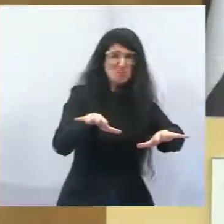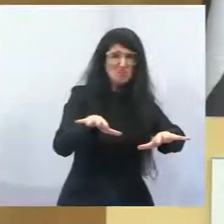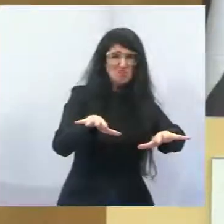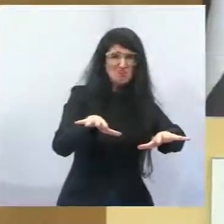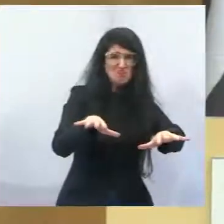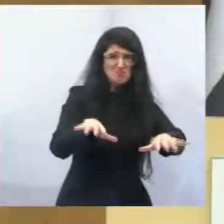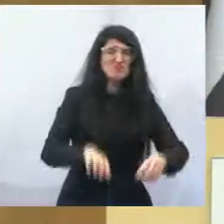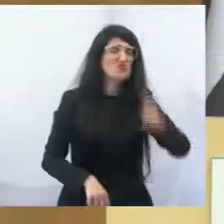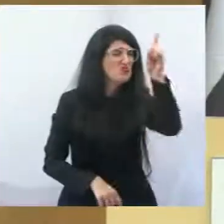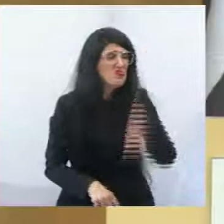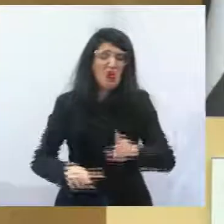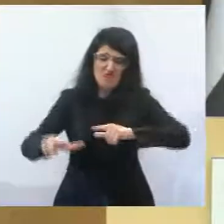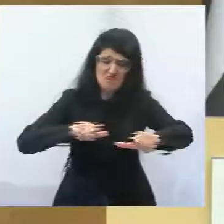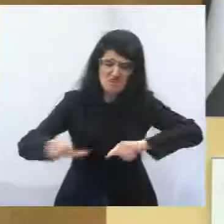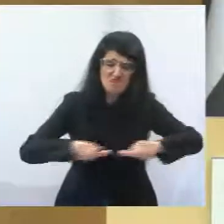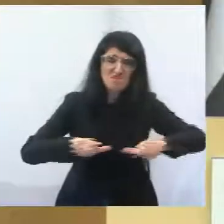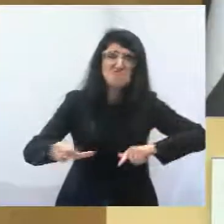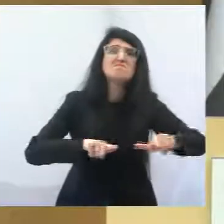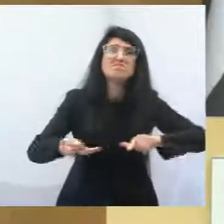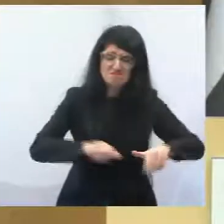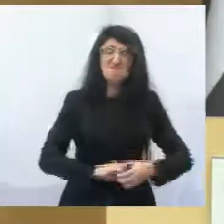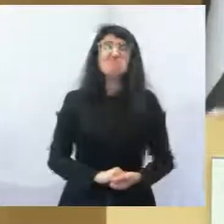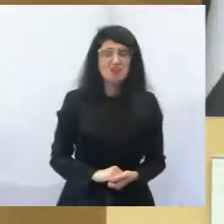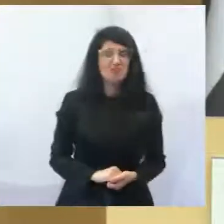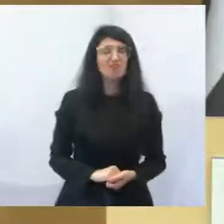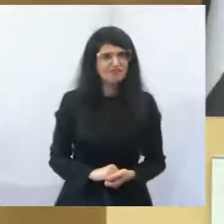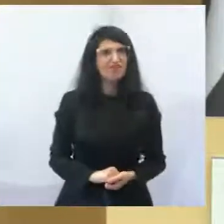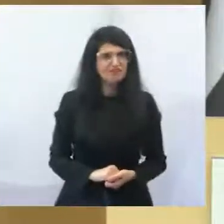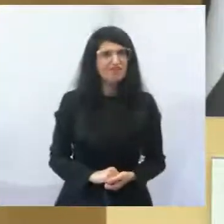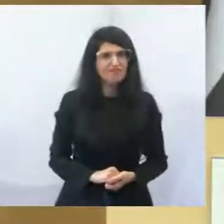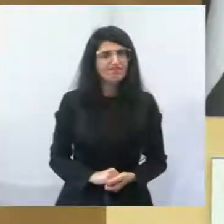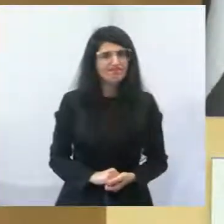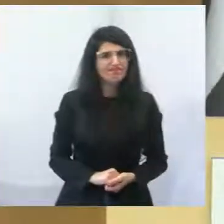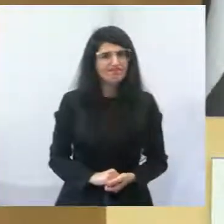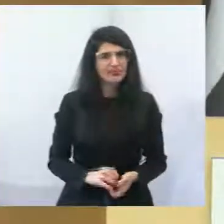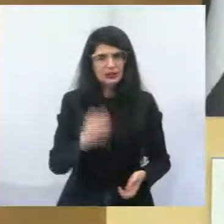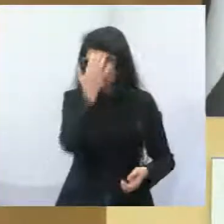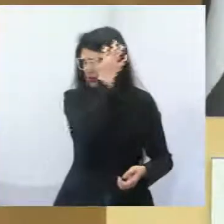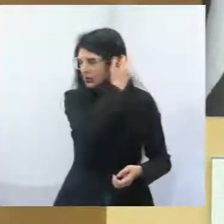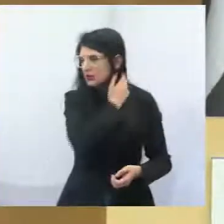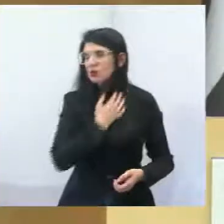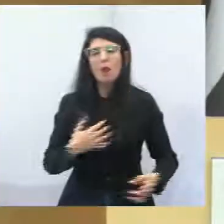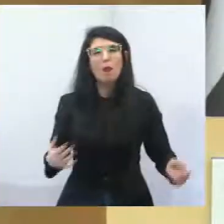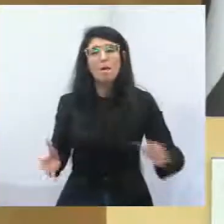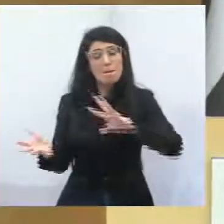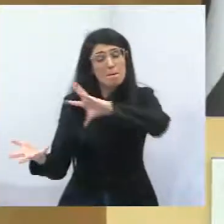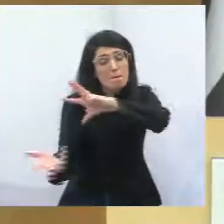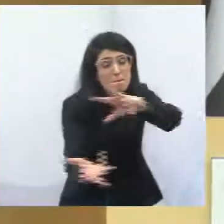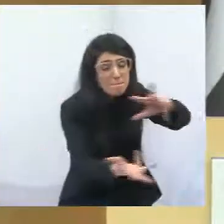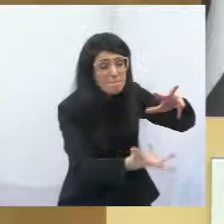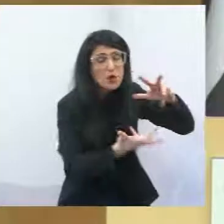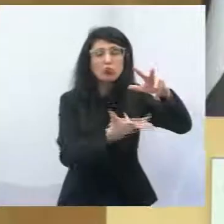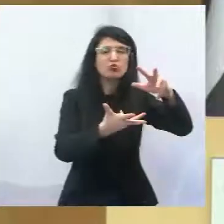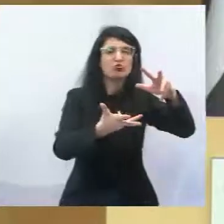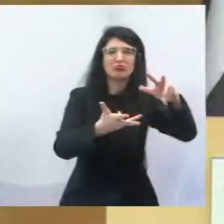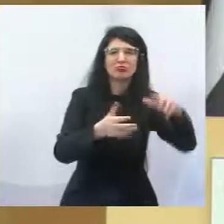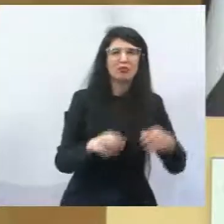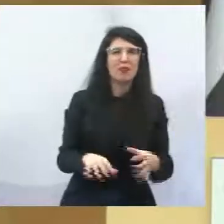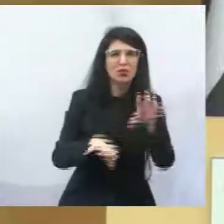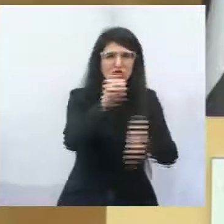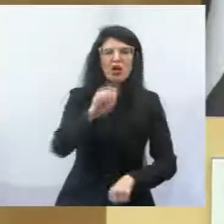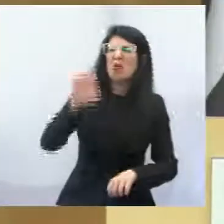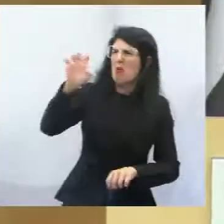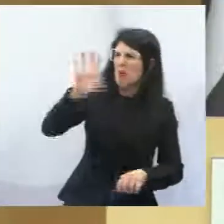proteção dos direitos trabalhistas. E esse é um fenômeno mundial. Na Europa tem, na